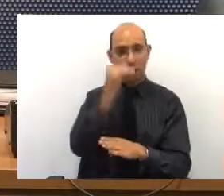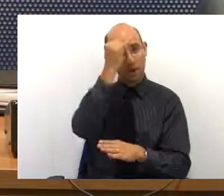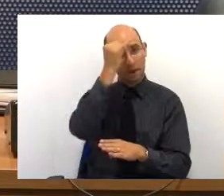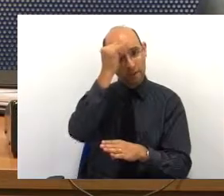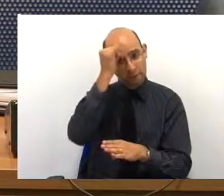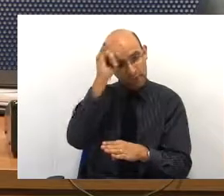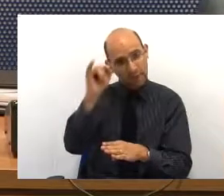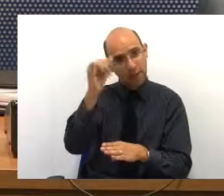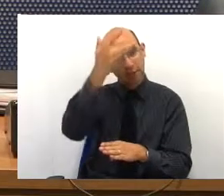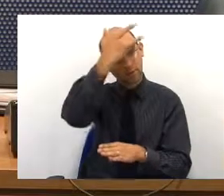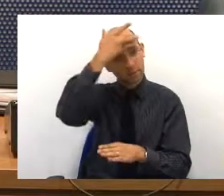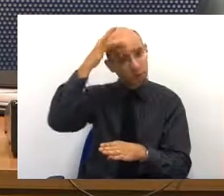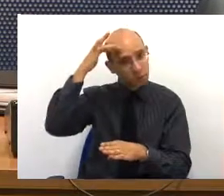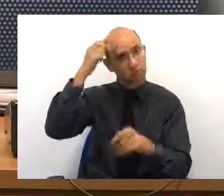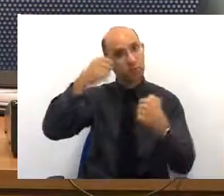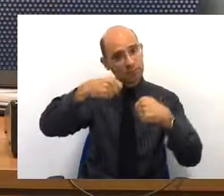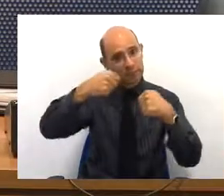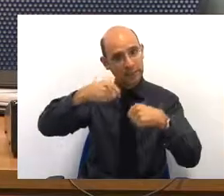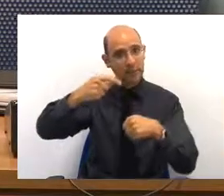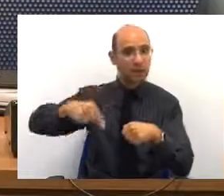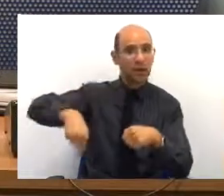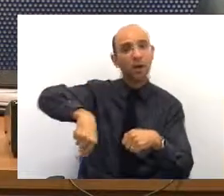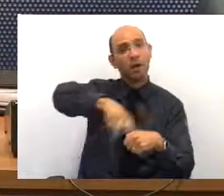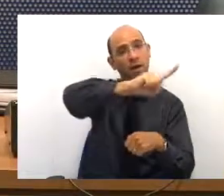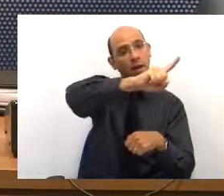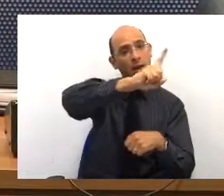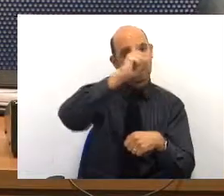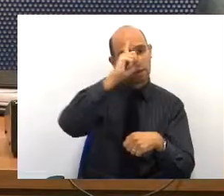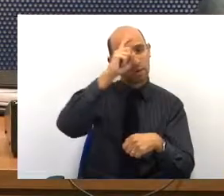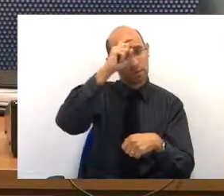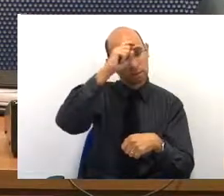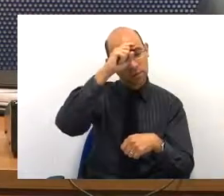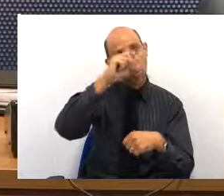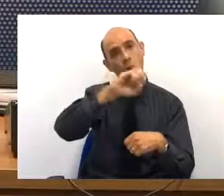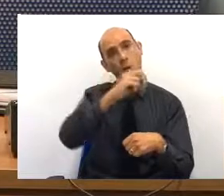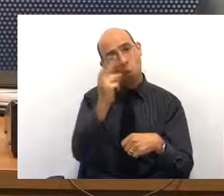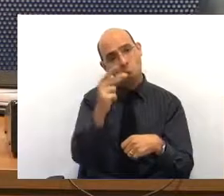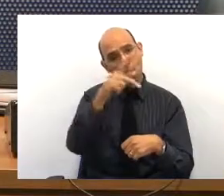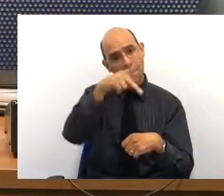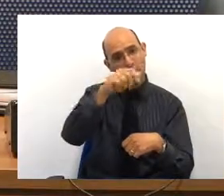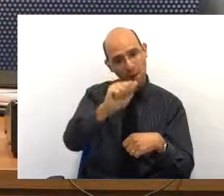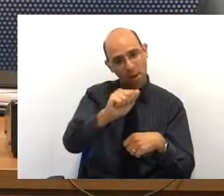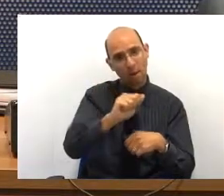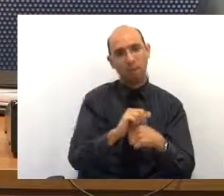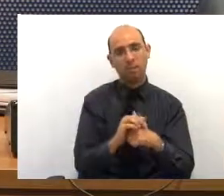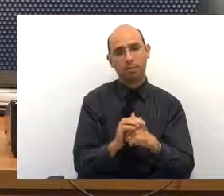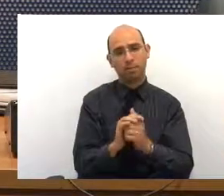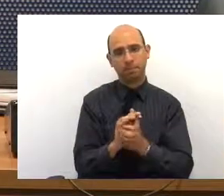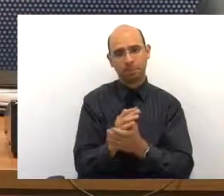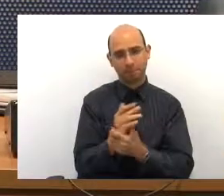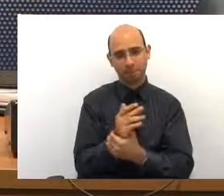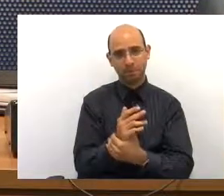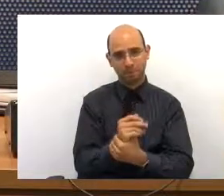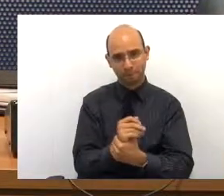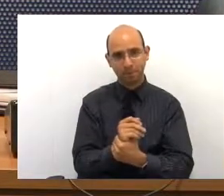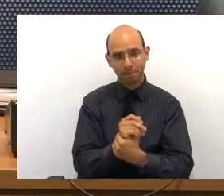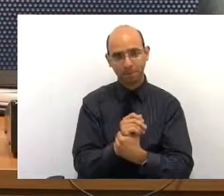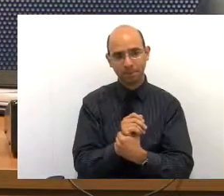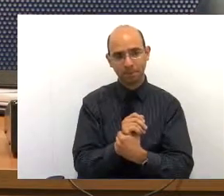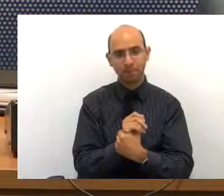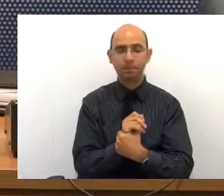as pessoas precisem ir para o pronto-socorro ou para o hospital. Então,